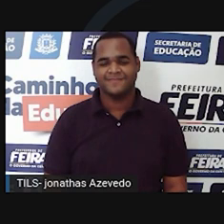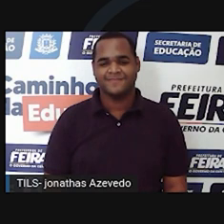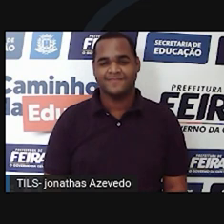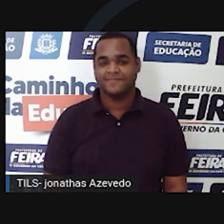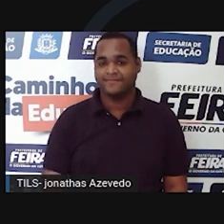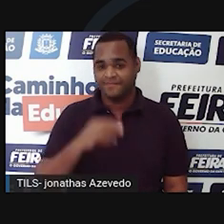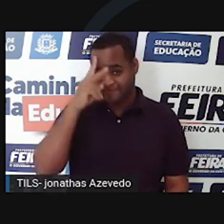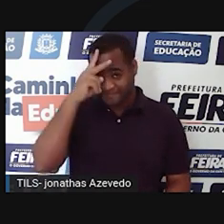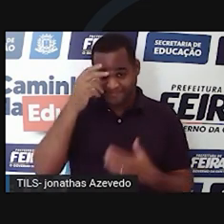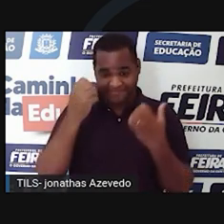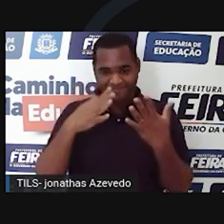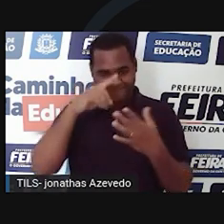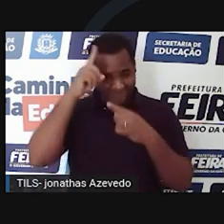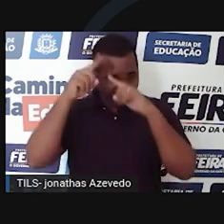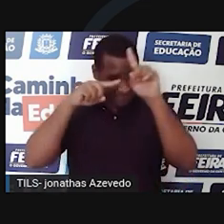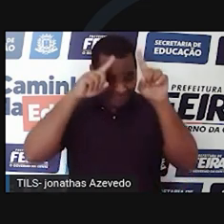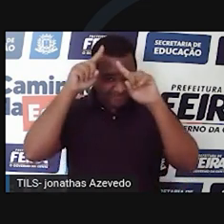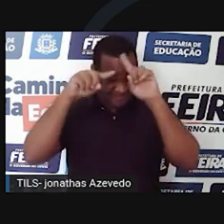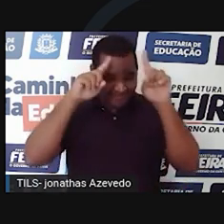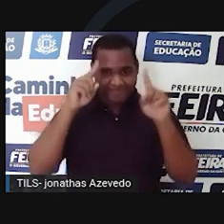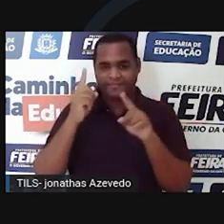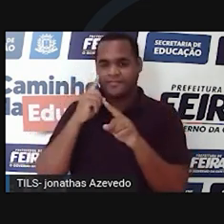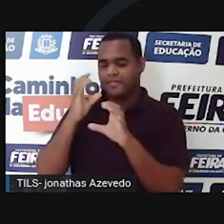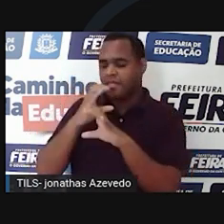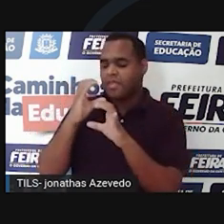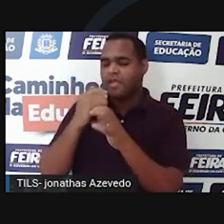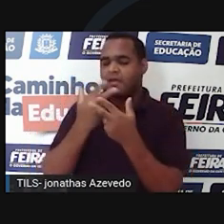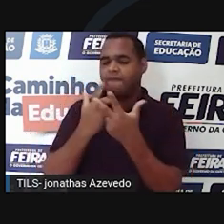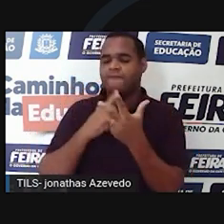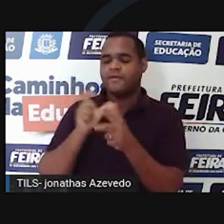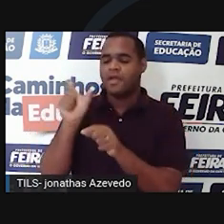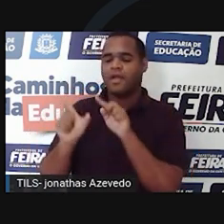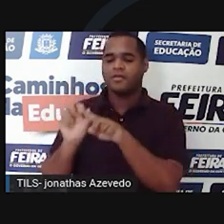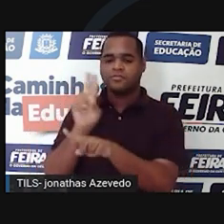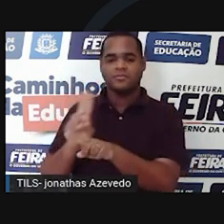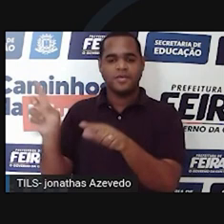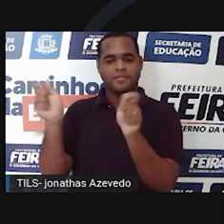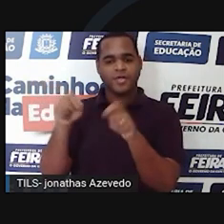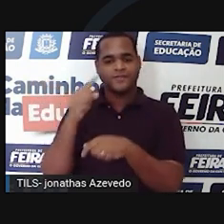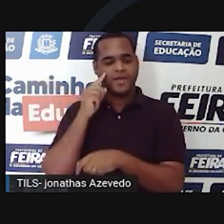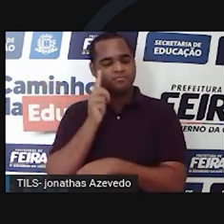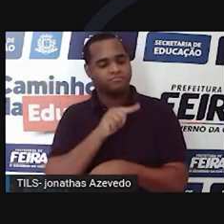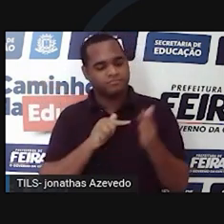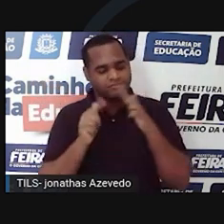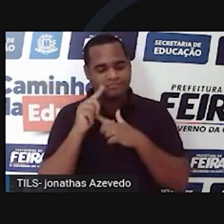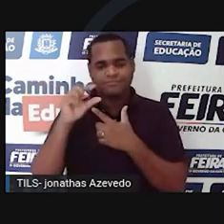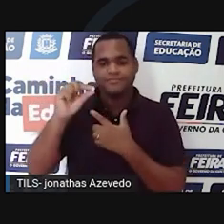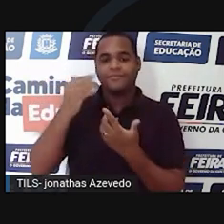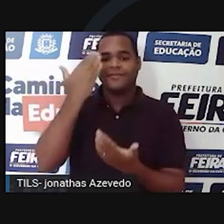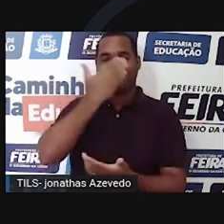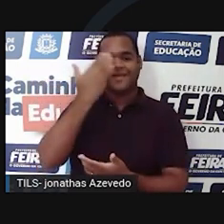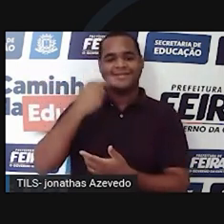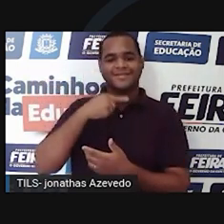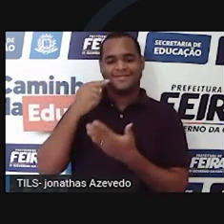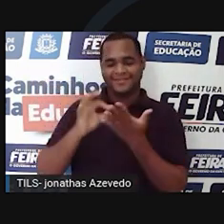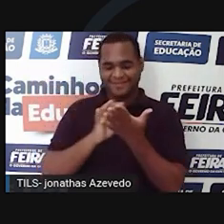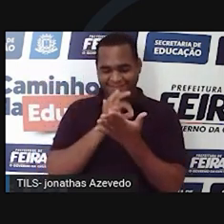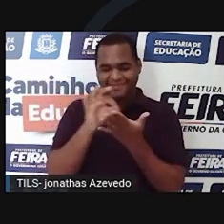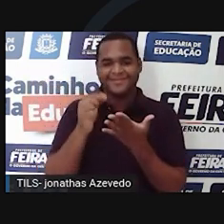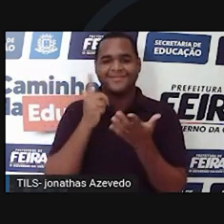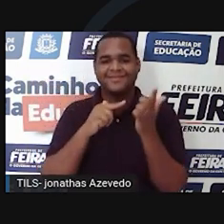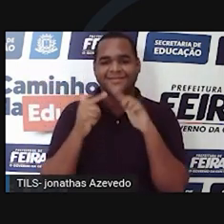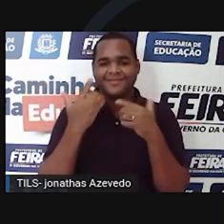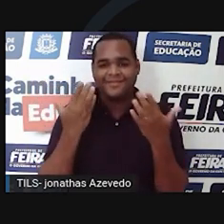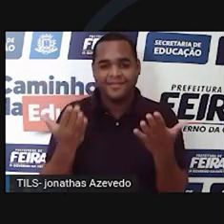História e invenções O microscópio é um aparelho utilizado para conseguir ver coisas minúsculas, como micróbios e células.